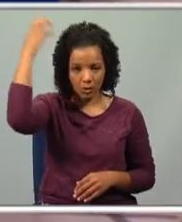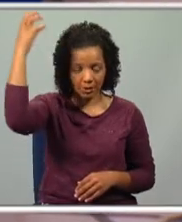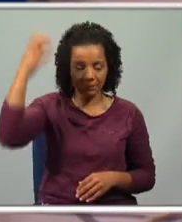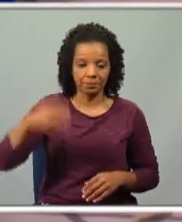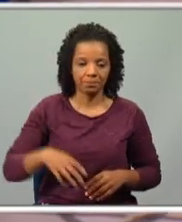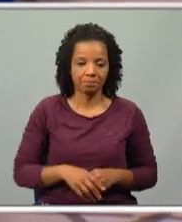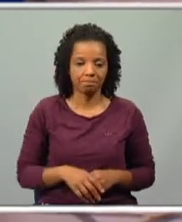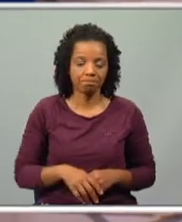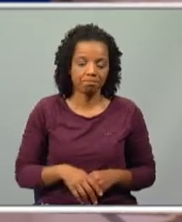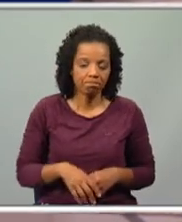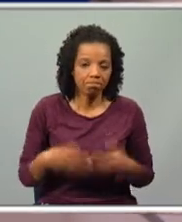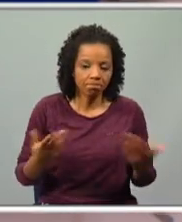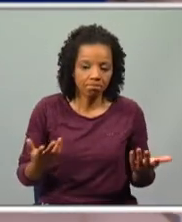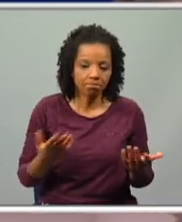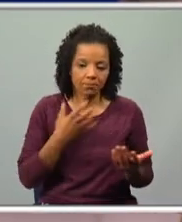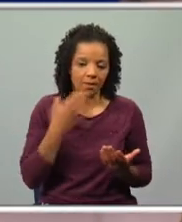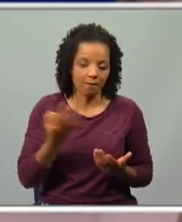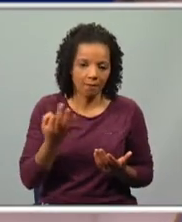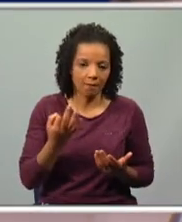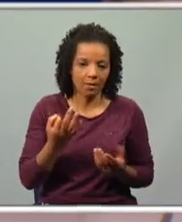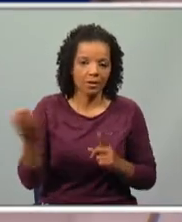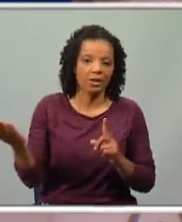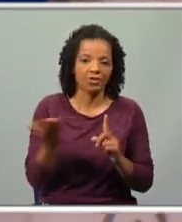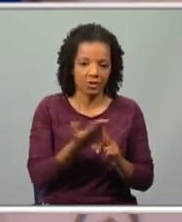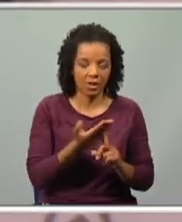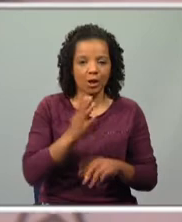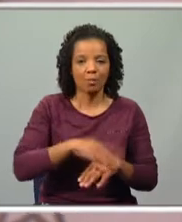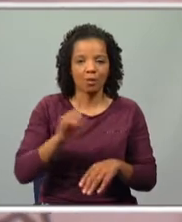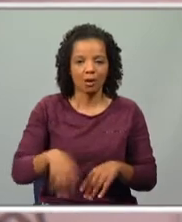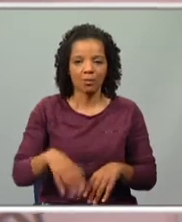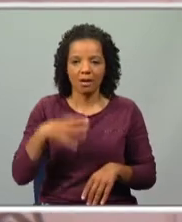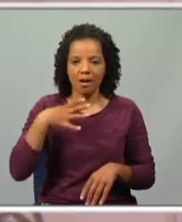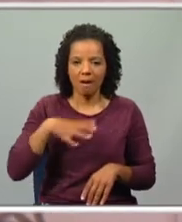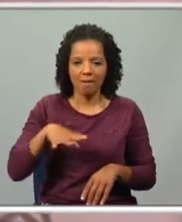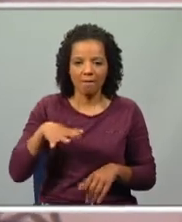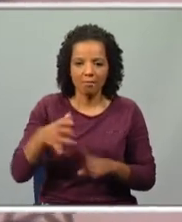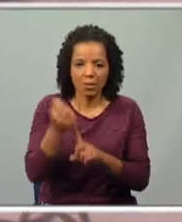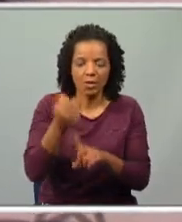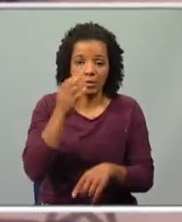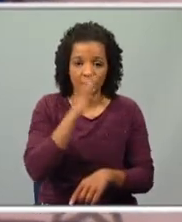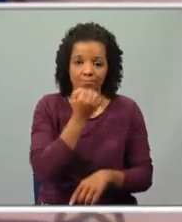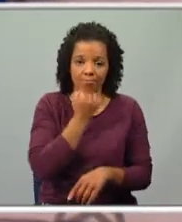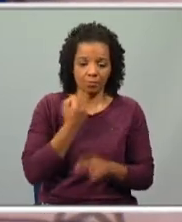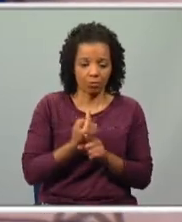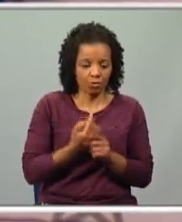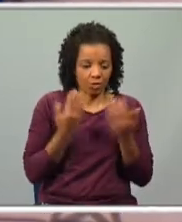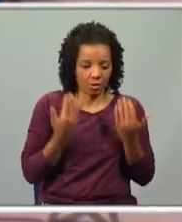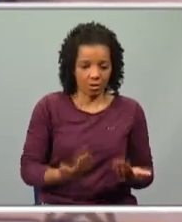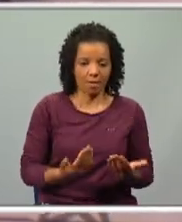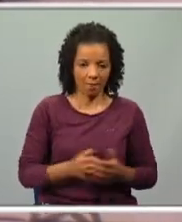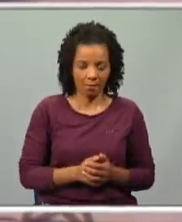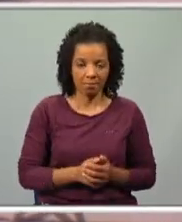acaba por ser eventualmente castigado por esta sua ambição. Tivesse ele ficado satisfeito com o seu reino,